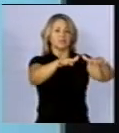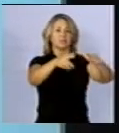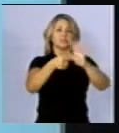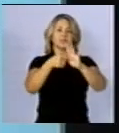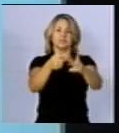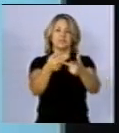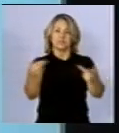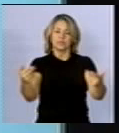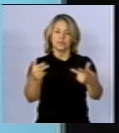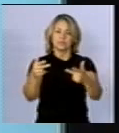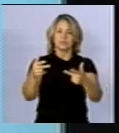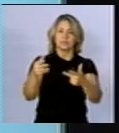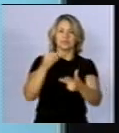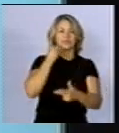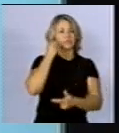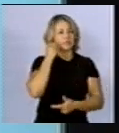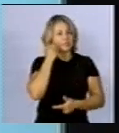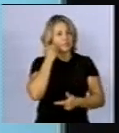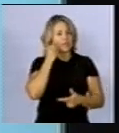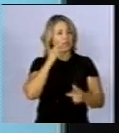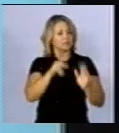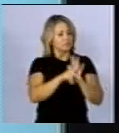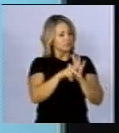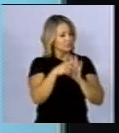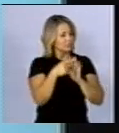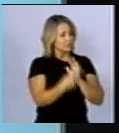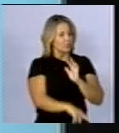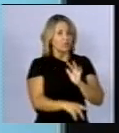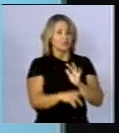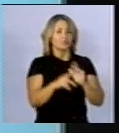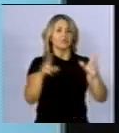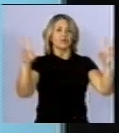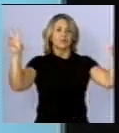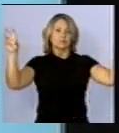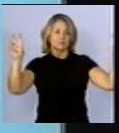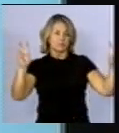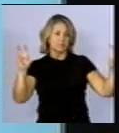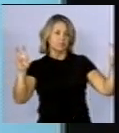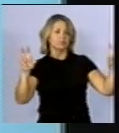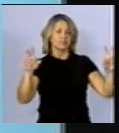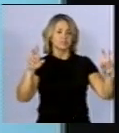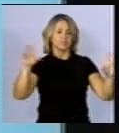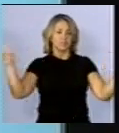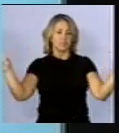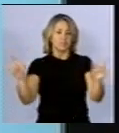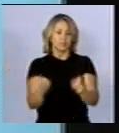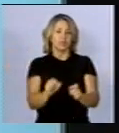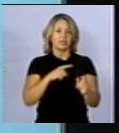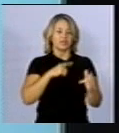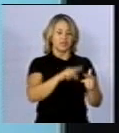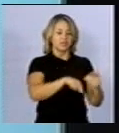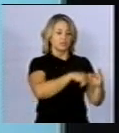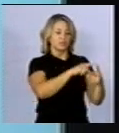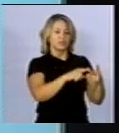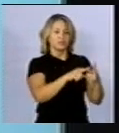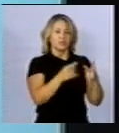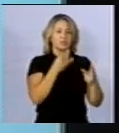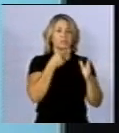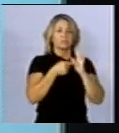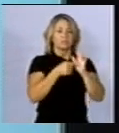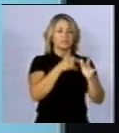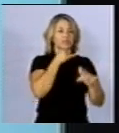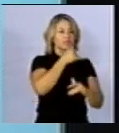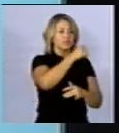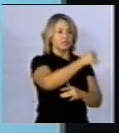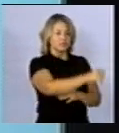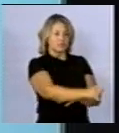soluções experimentais adequadas para situações municipais, muito restritas, há duas formas de transmissão de energia, a